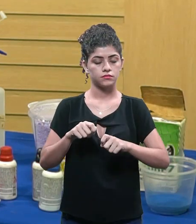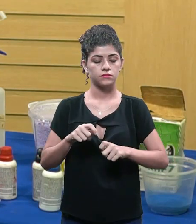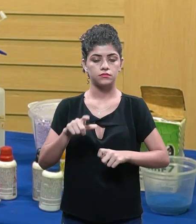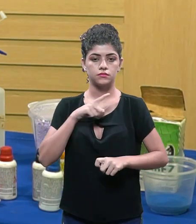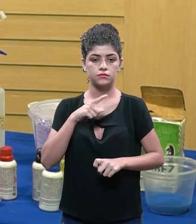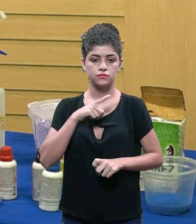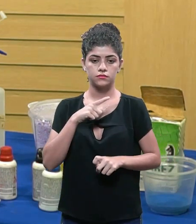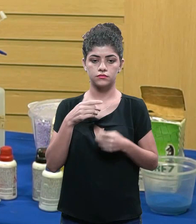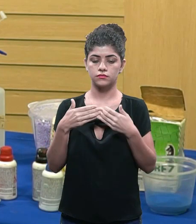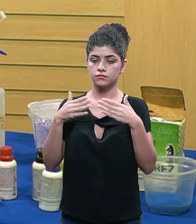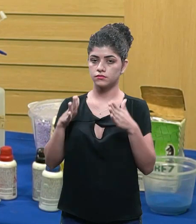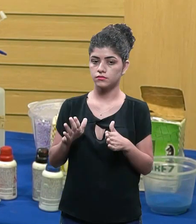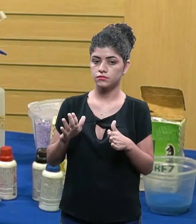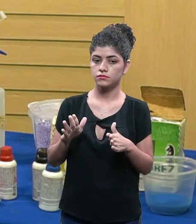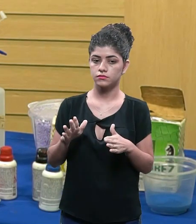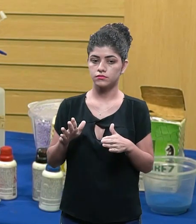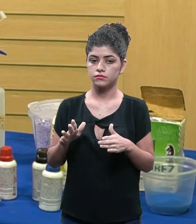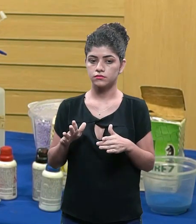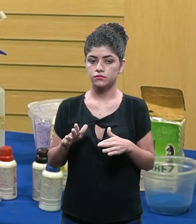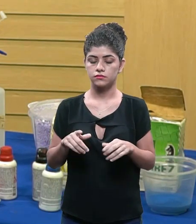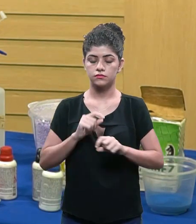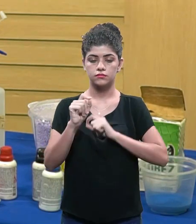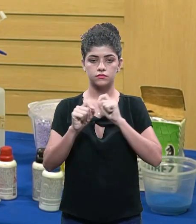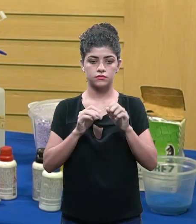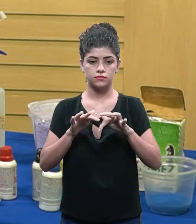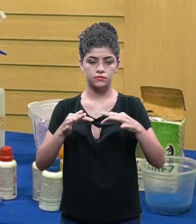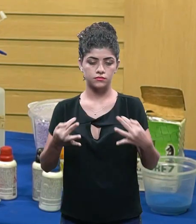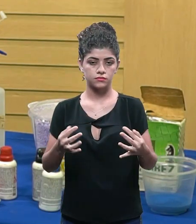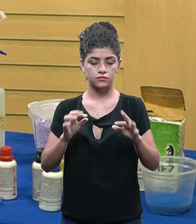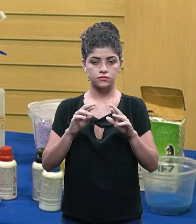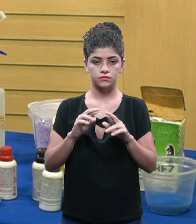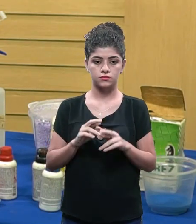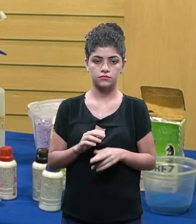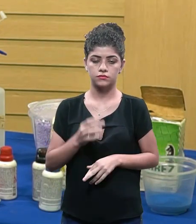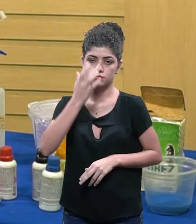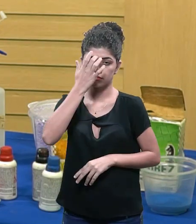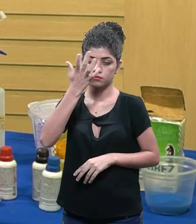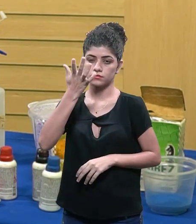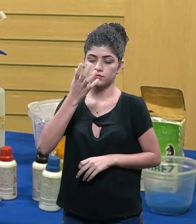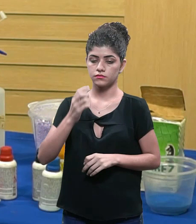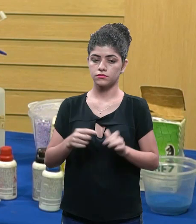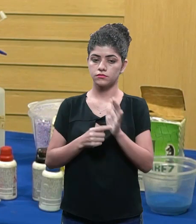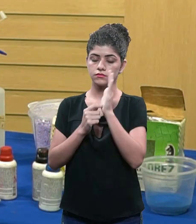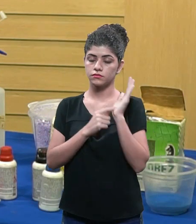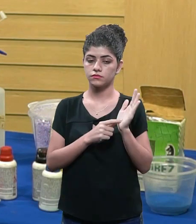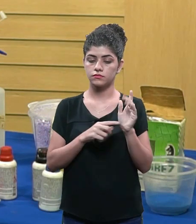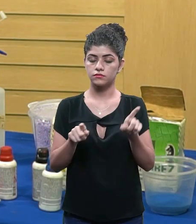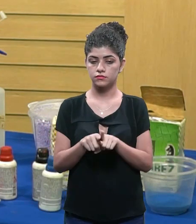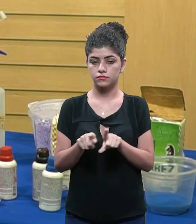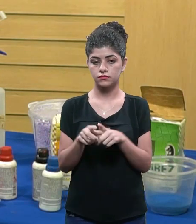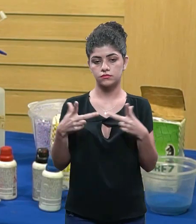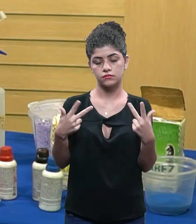pego aqui o que eu preciso pra gerar a abertura ó e a facilidade de novo ó